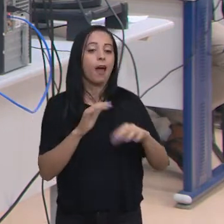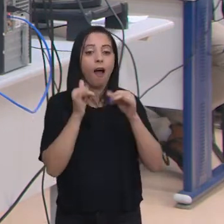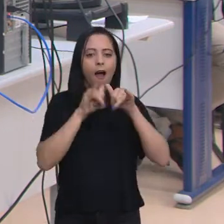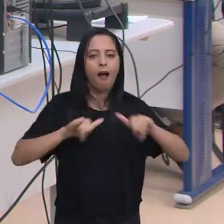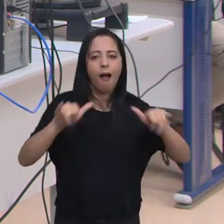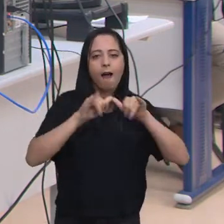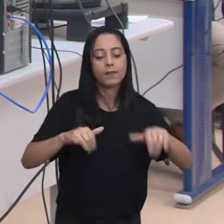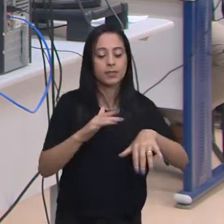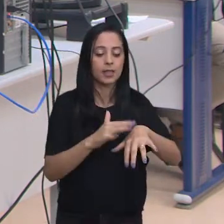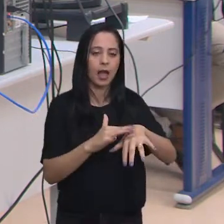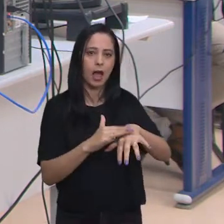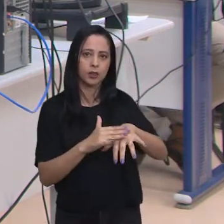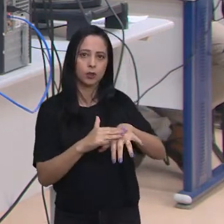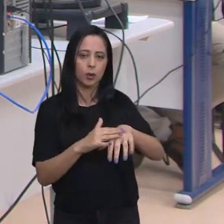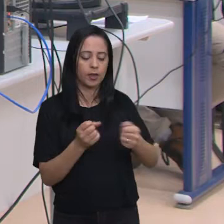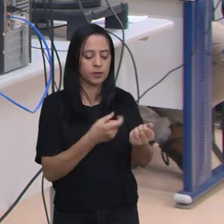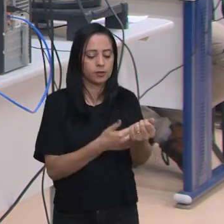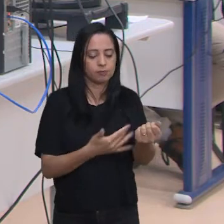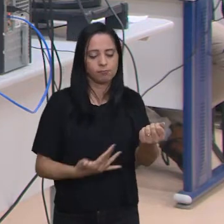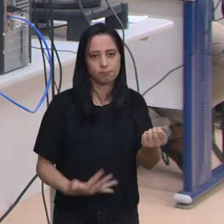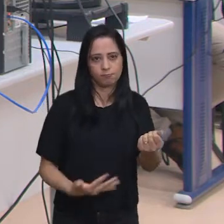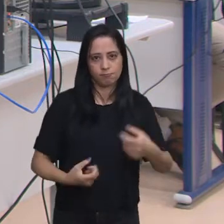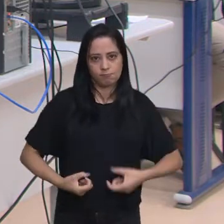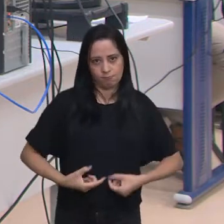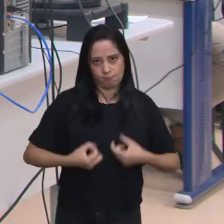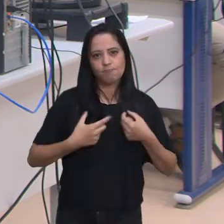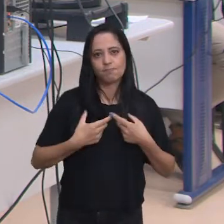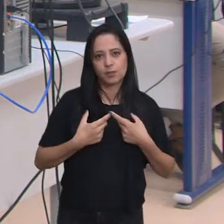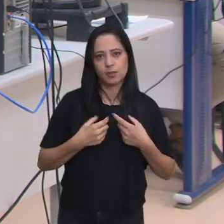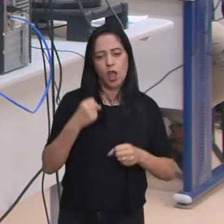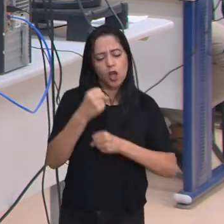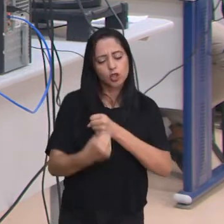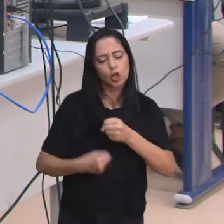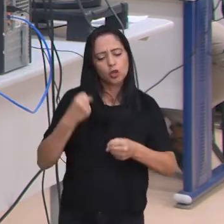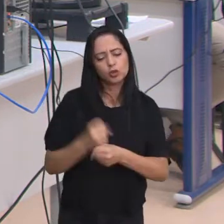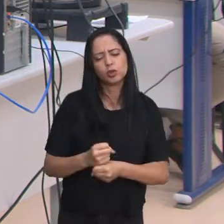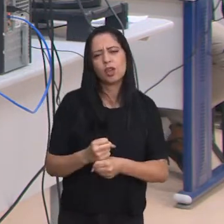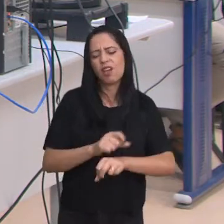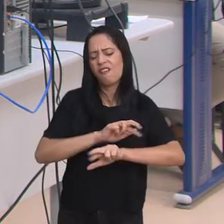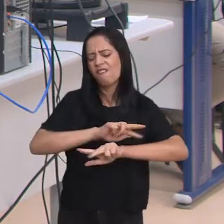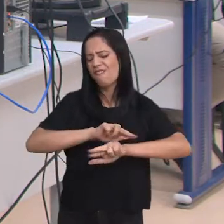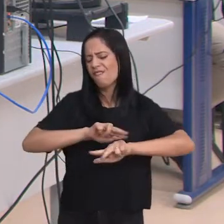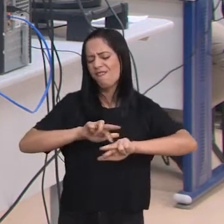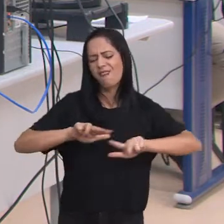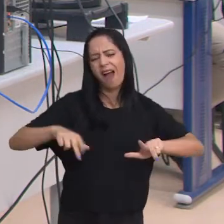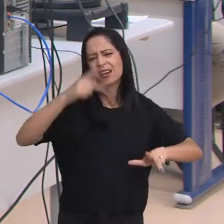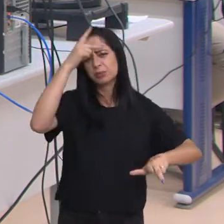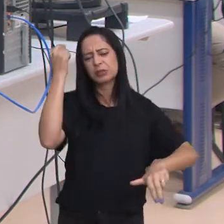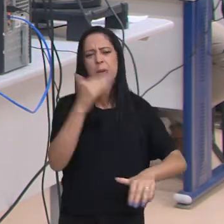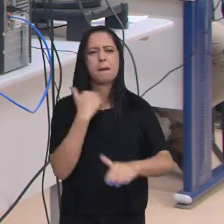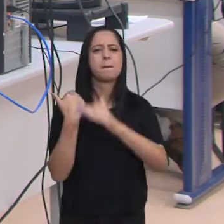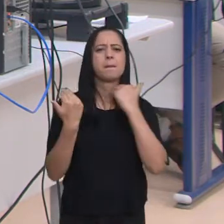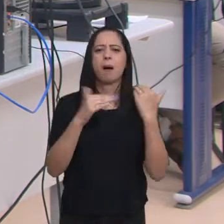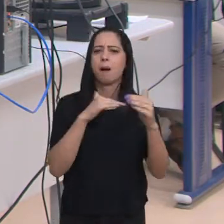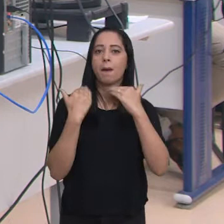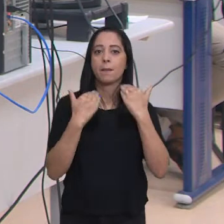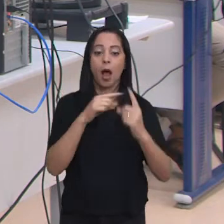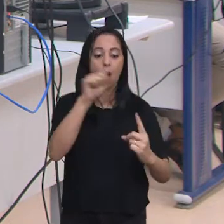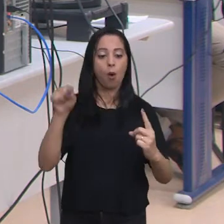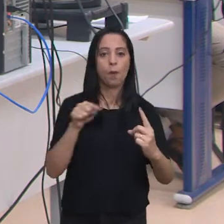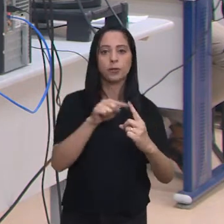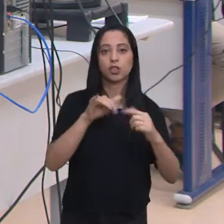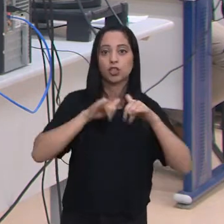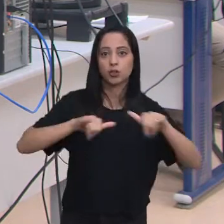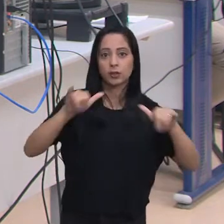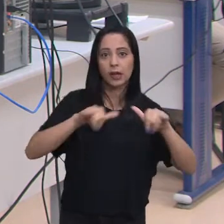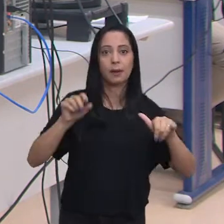tipo de câncer que todos os anos tira a vida de milhares de brasileiros. E a meta da campanha é mesmo garantir tratamento e acesso aos